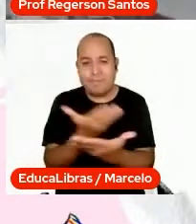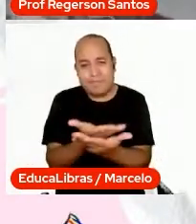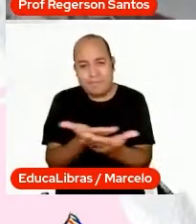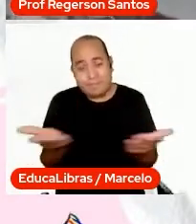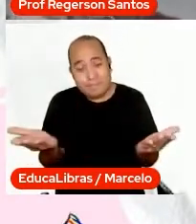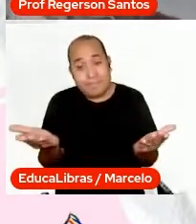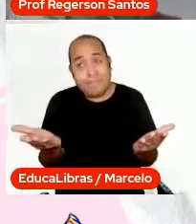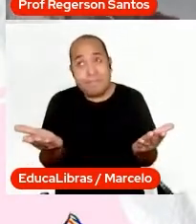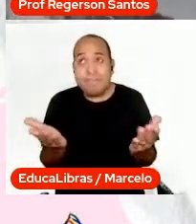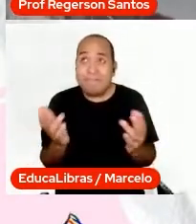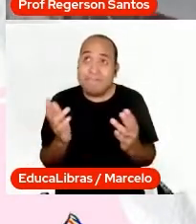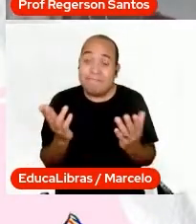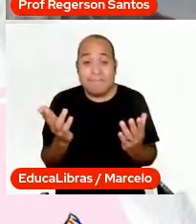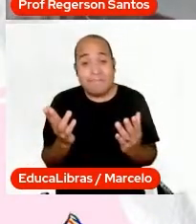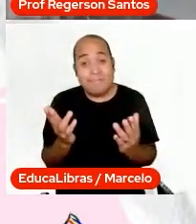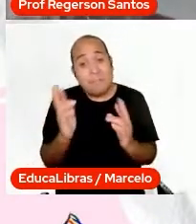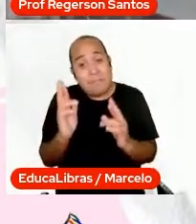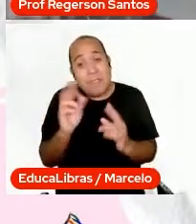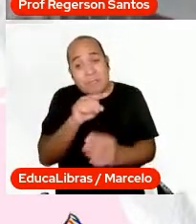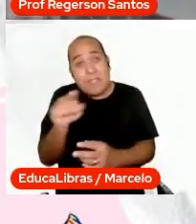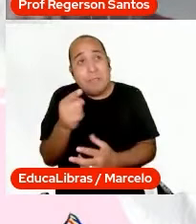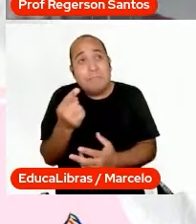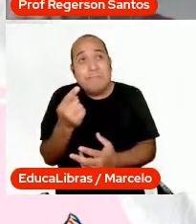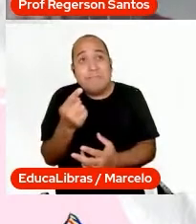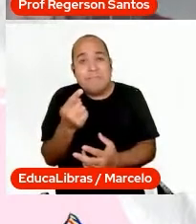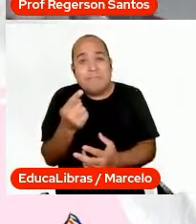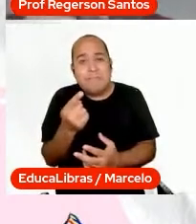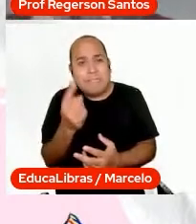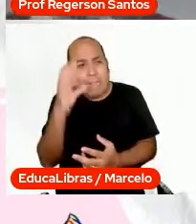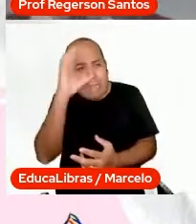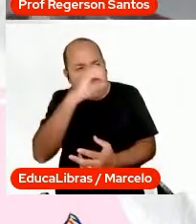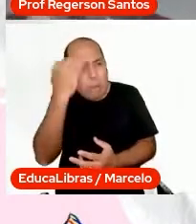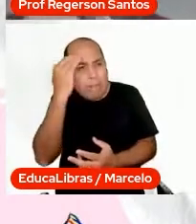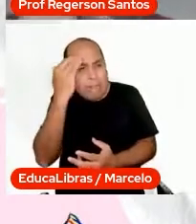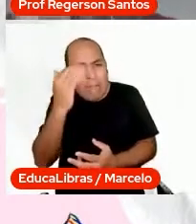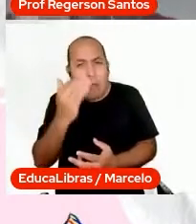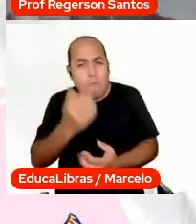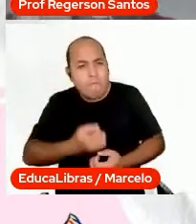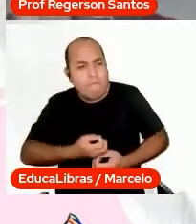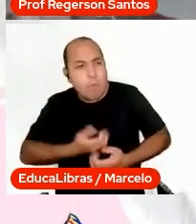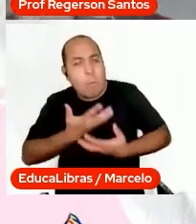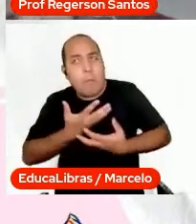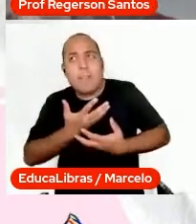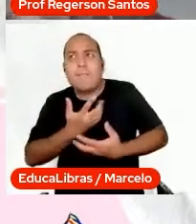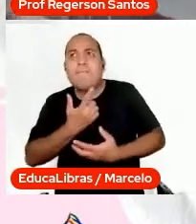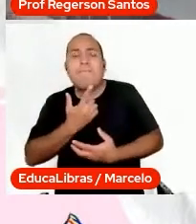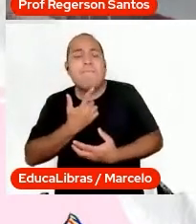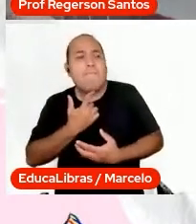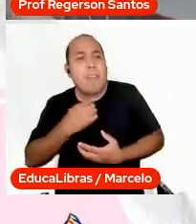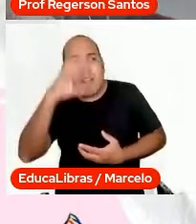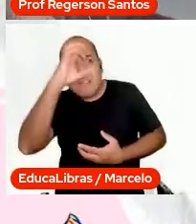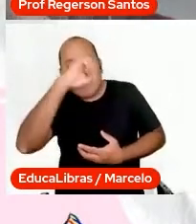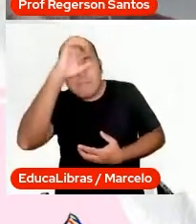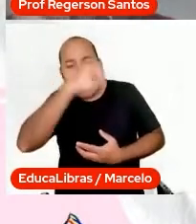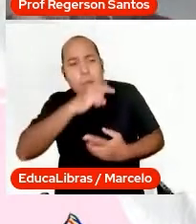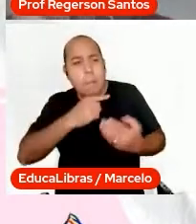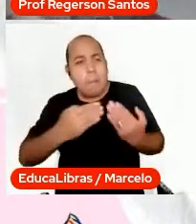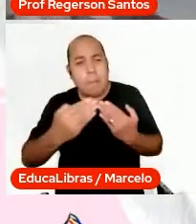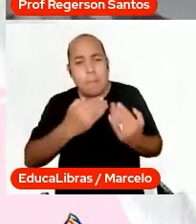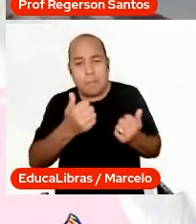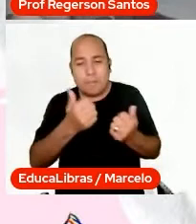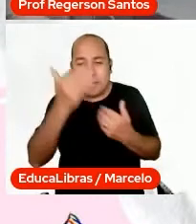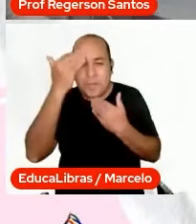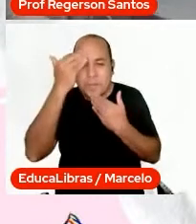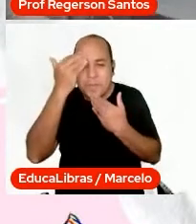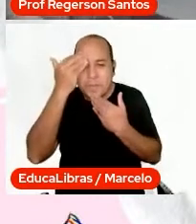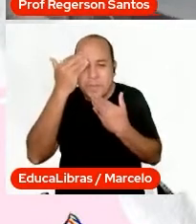espero ter contribuído no sentido mesmo de instigar e se fomentar essa discussão que nos paira. Muito obrigado,